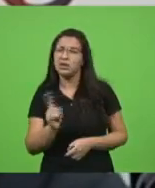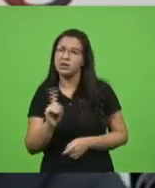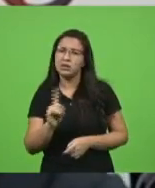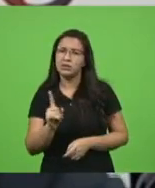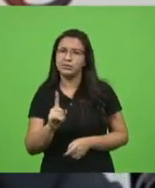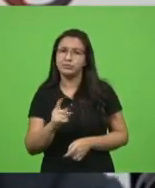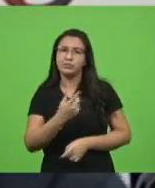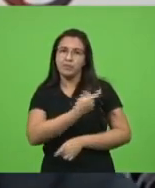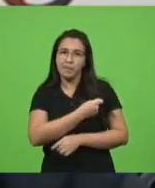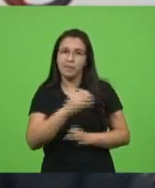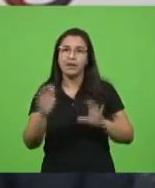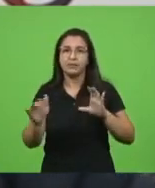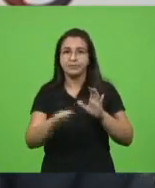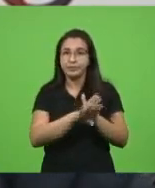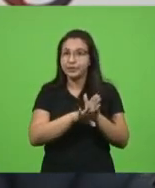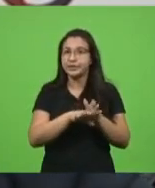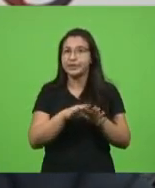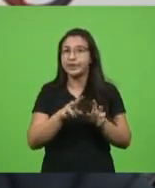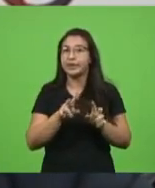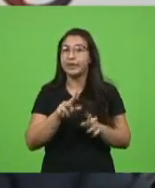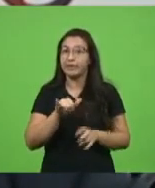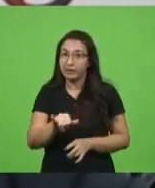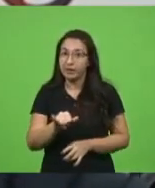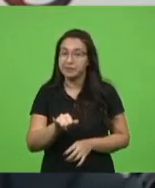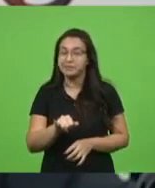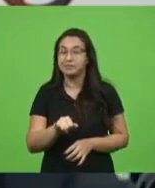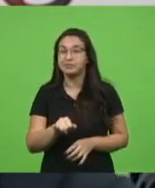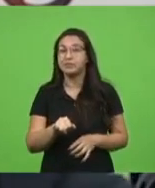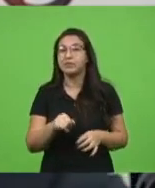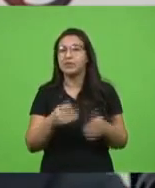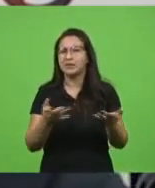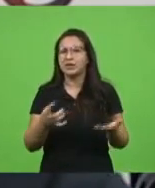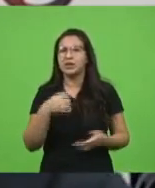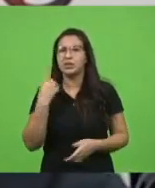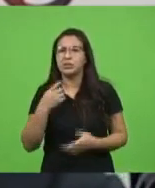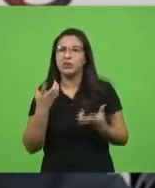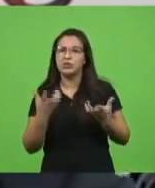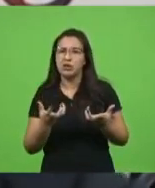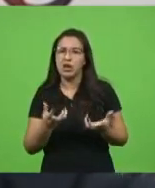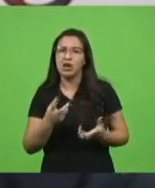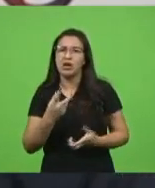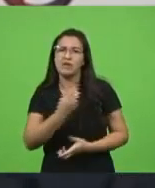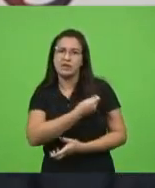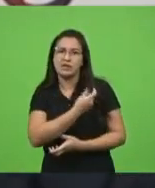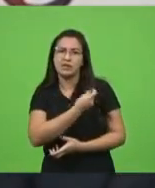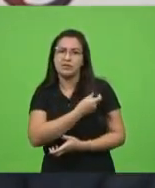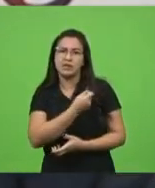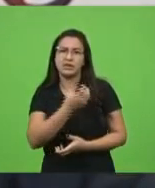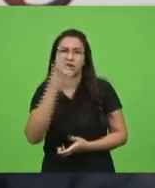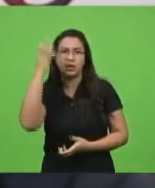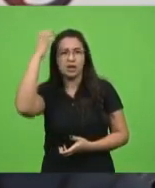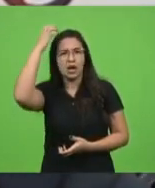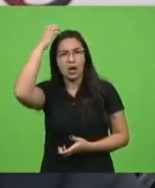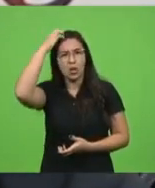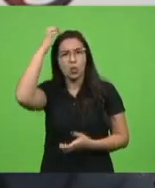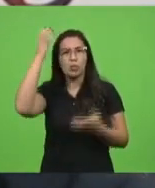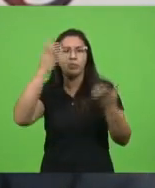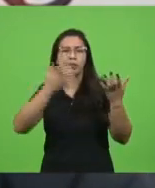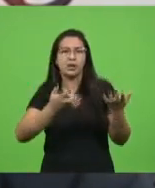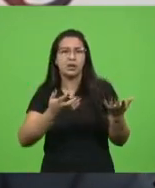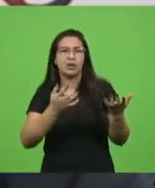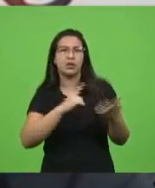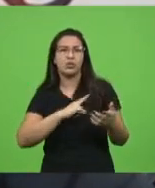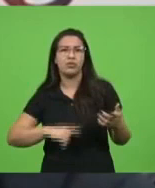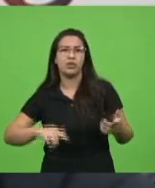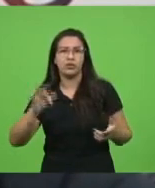aqui o cronograma, não sei se os deputados que pedem a vacina e falam a vacina e botam a culpa ainda às vezes até no governo federal, se estão